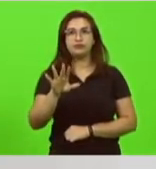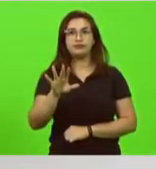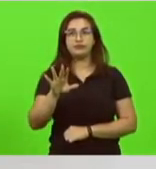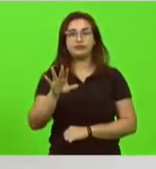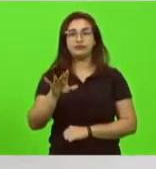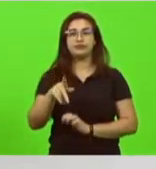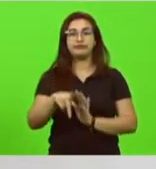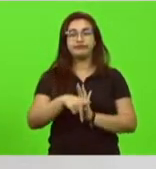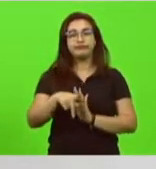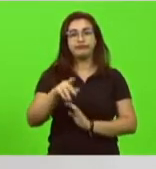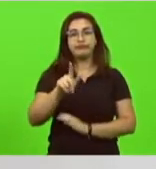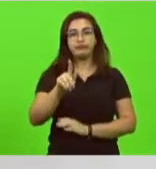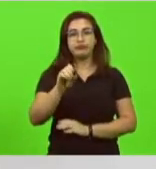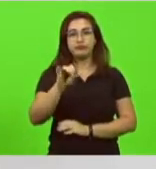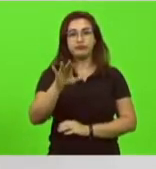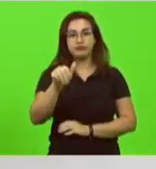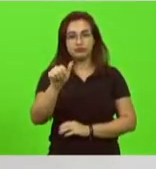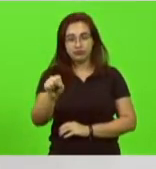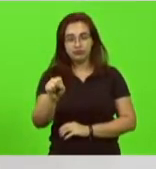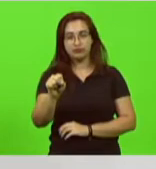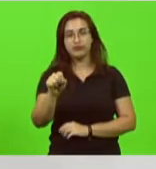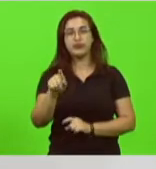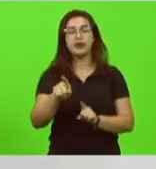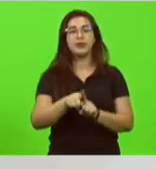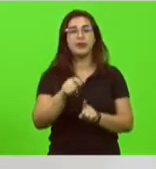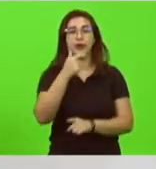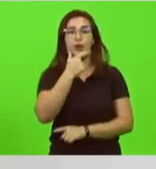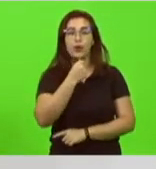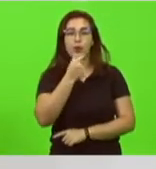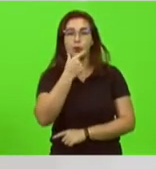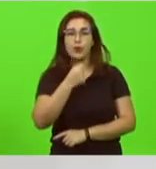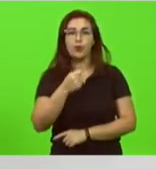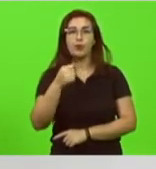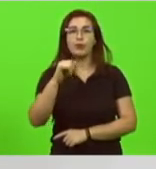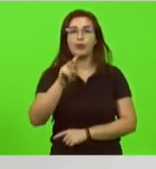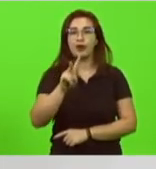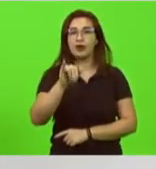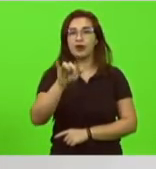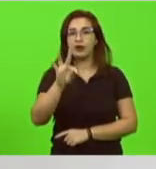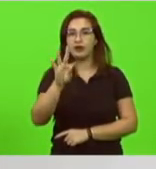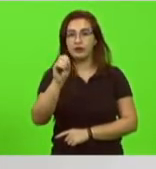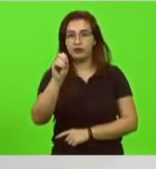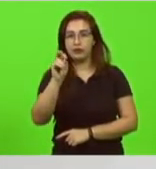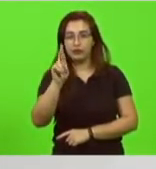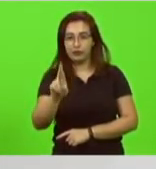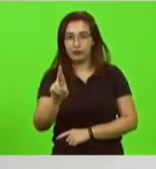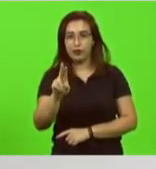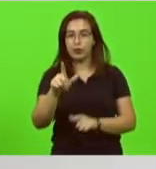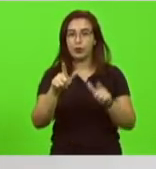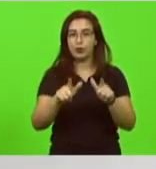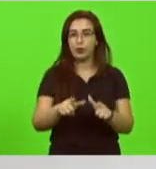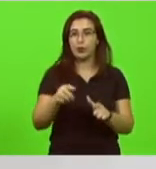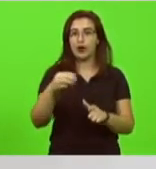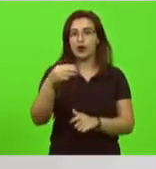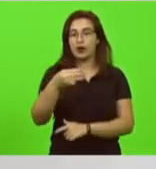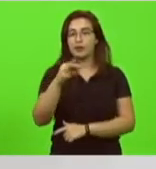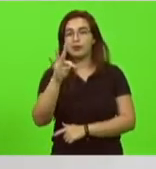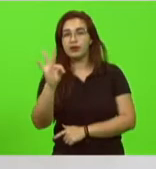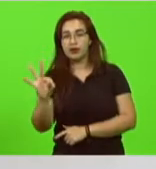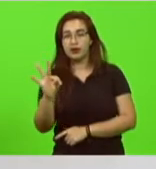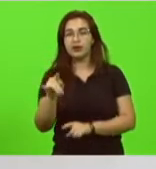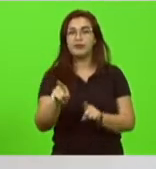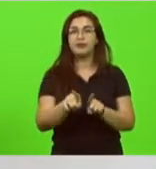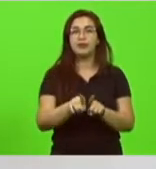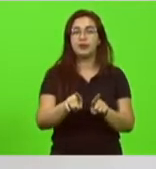de Goiás o deputado federal Major Vitor Hugo do estado Mato Grosso deputada federal Soraya Manato